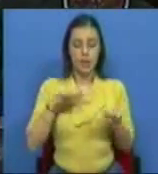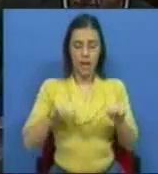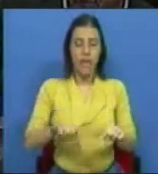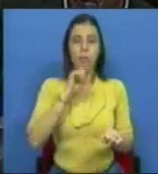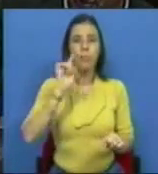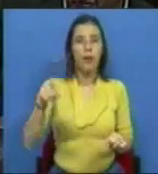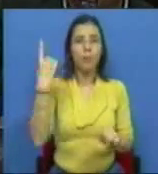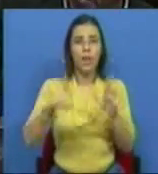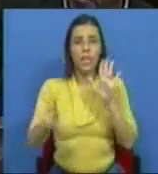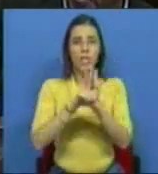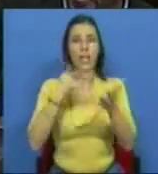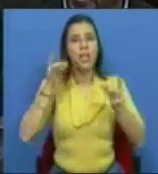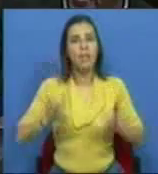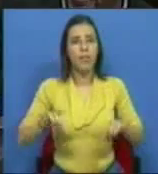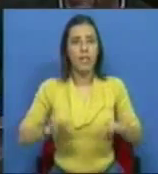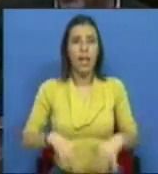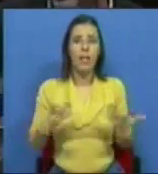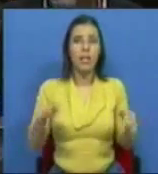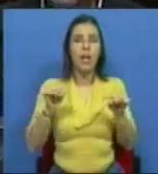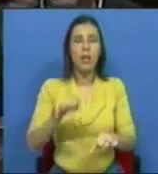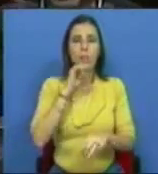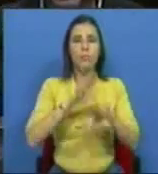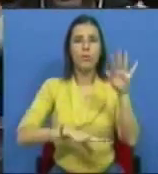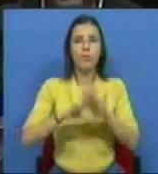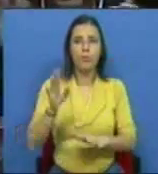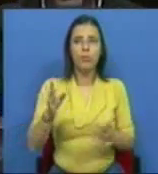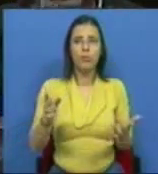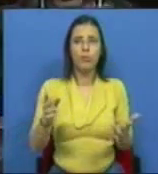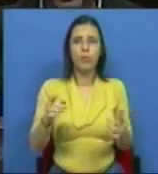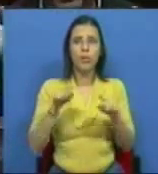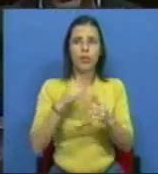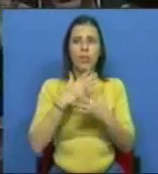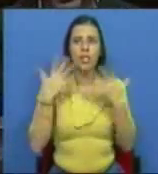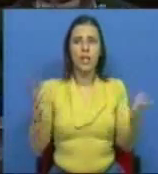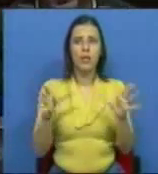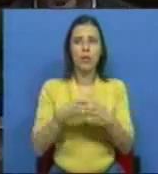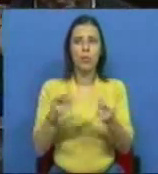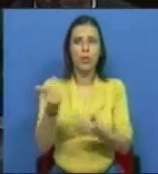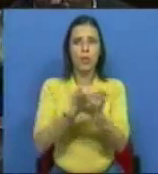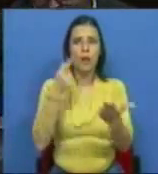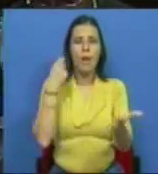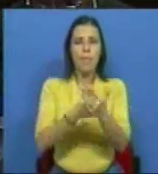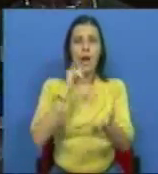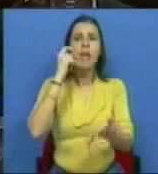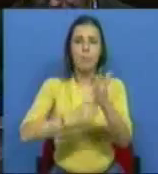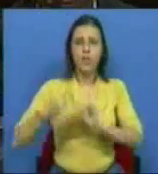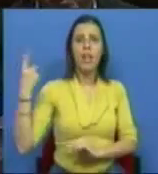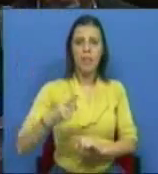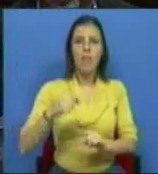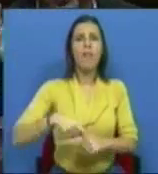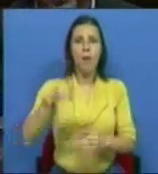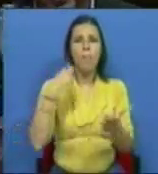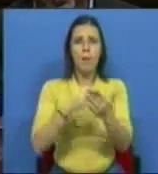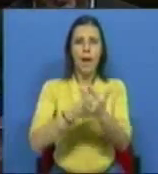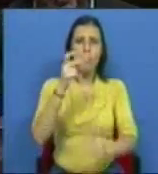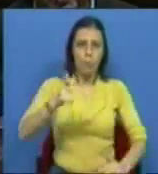podíamos fazer legislação que o evitasse. Aqui podíamos fazer estes grandes grupos económicos pagar o imposto que devem e que vão